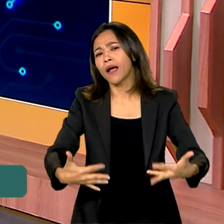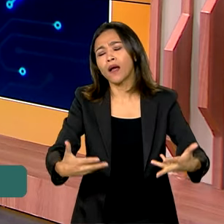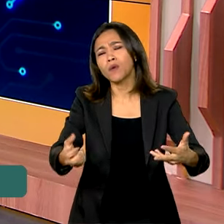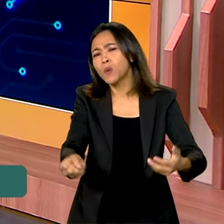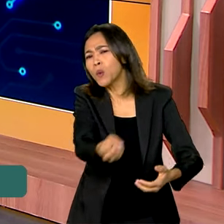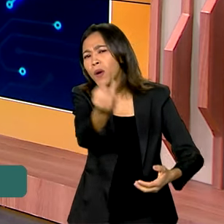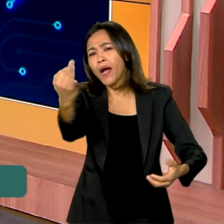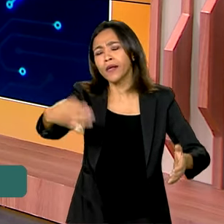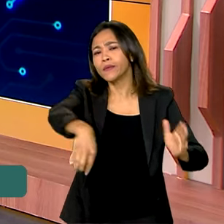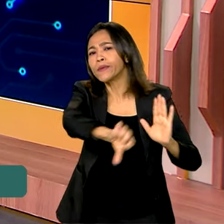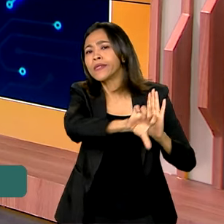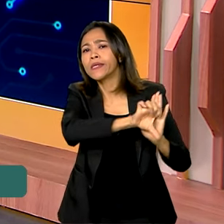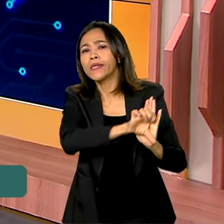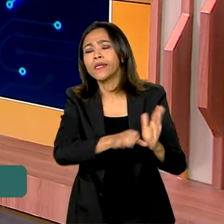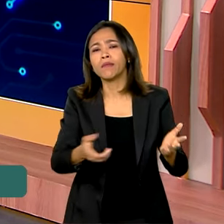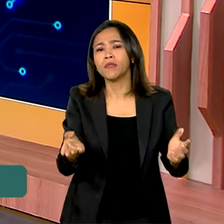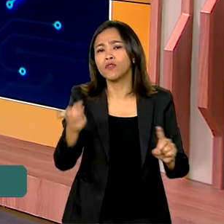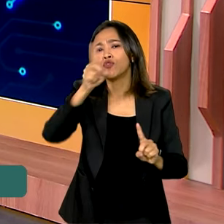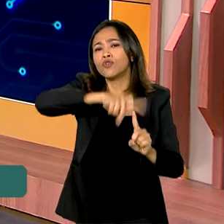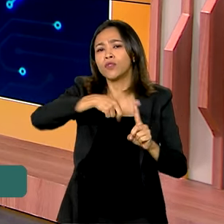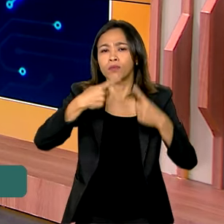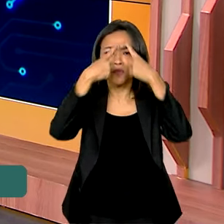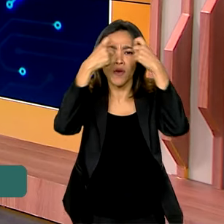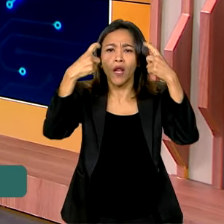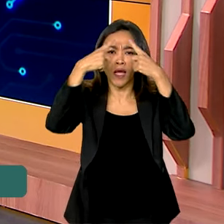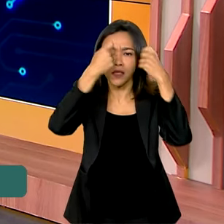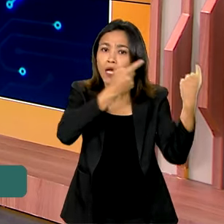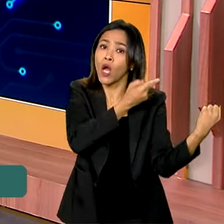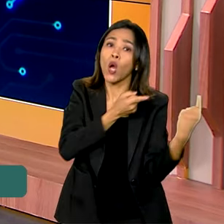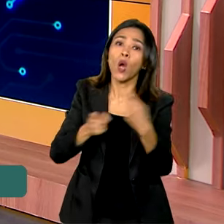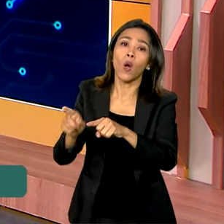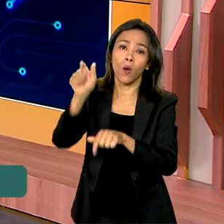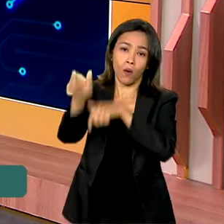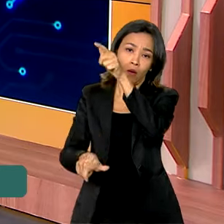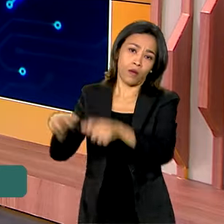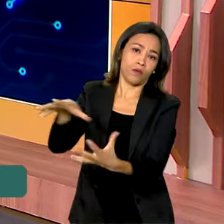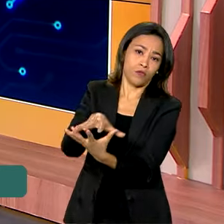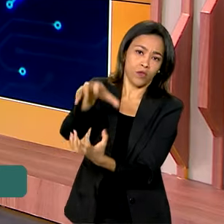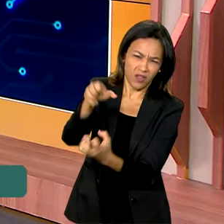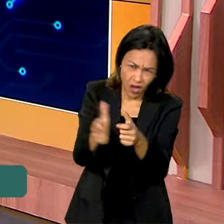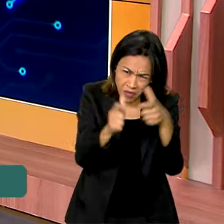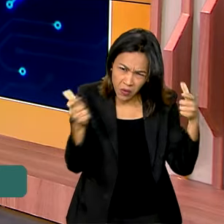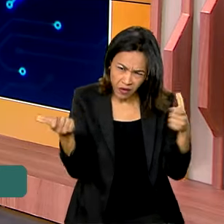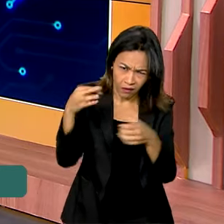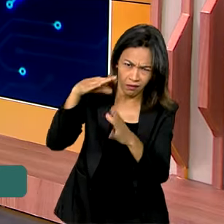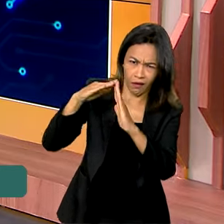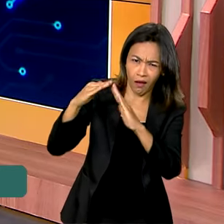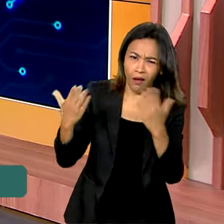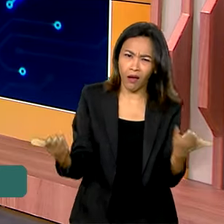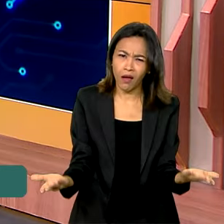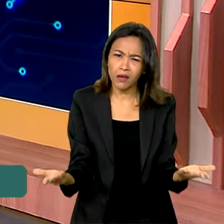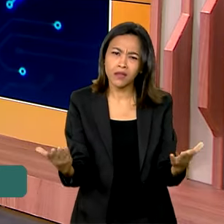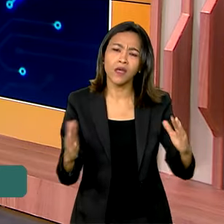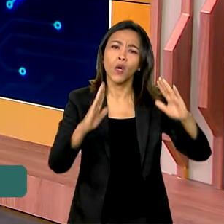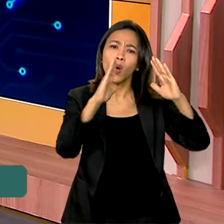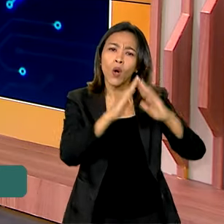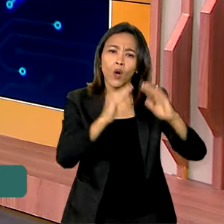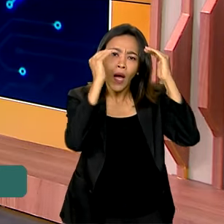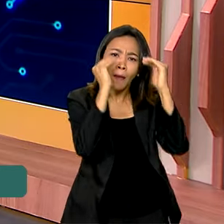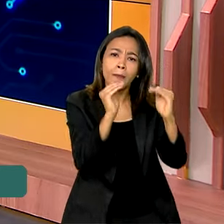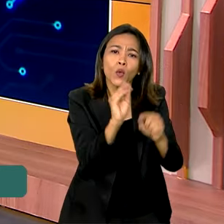crimes, esse tipo de violência mais cometidos aí contra os idosos, a maioria em casa ou em instituições de abrigo?